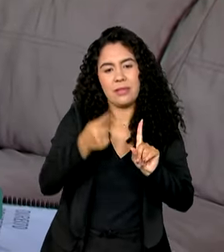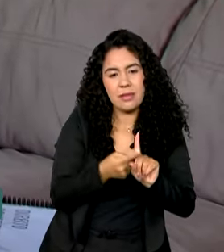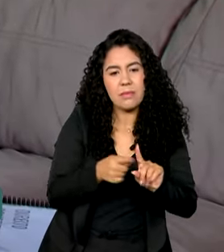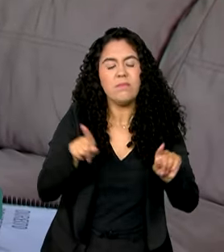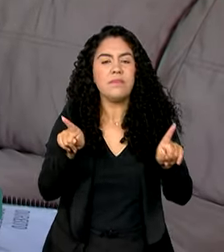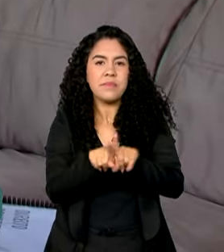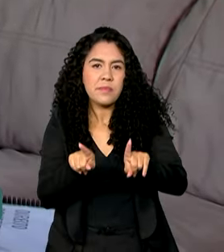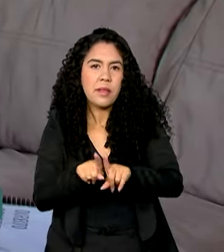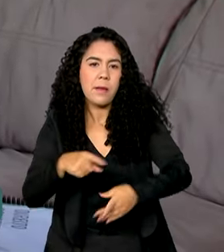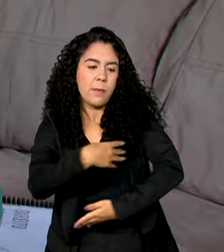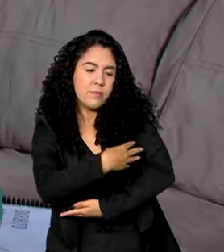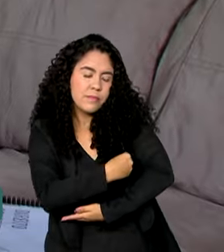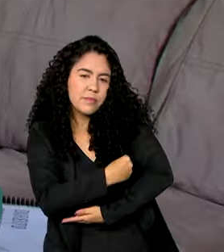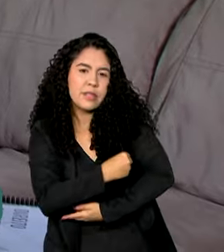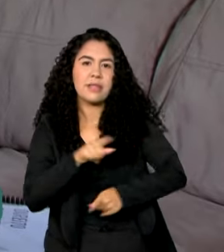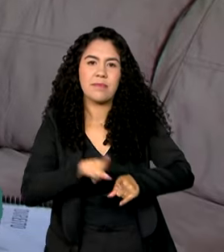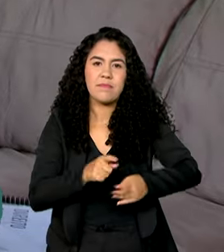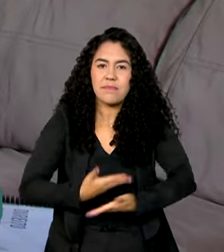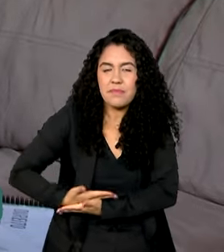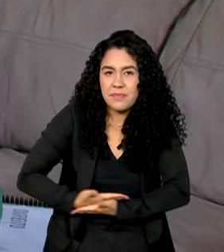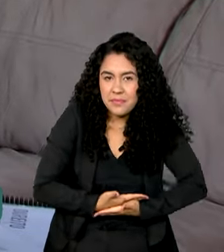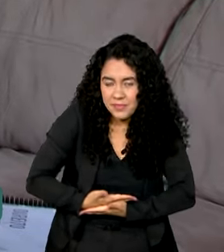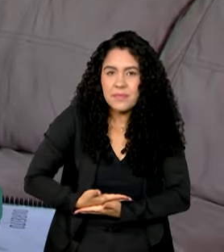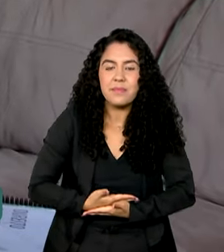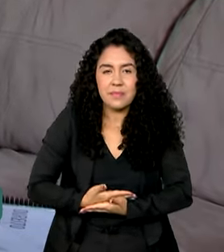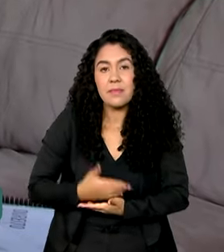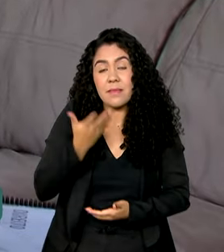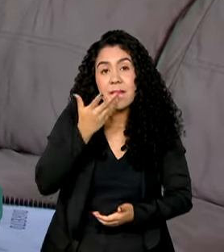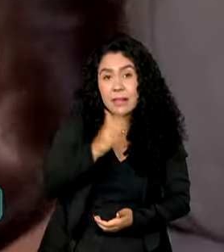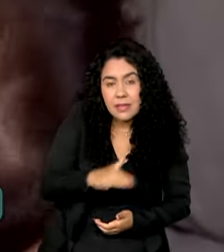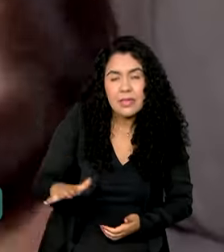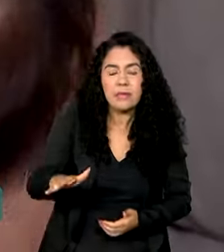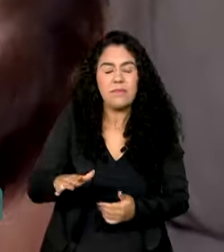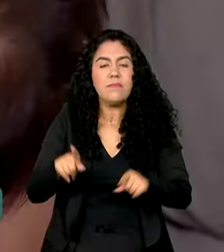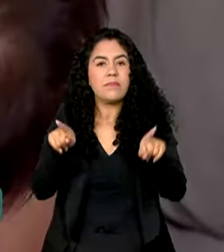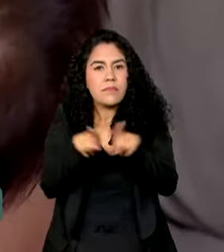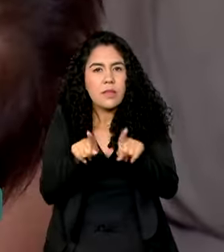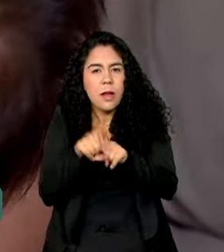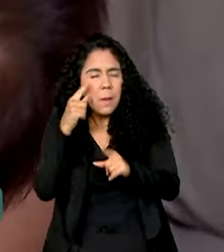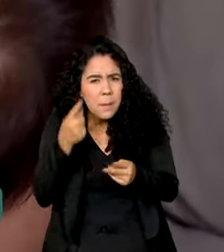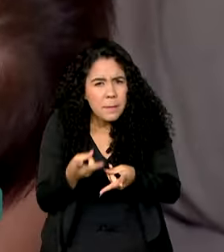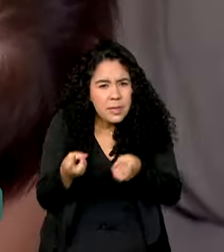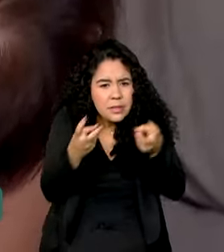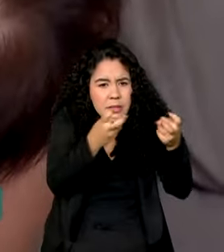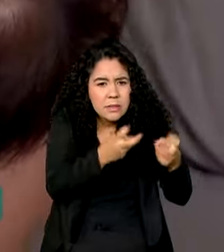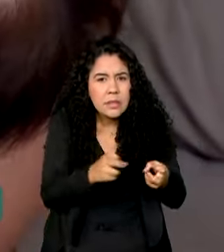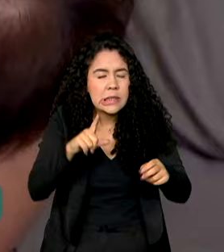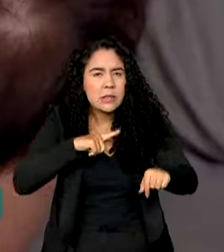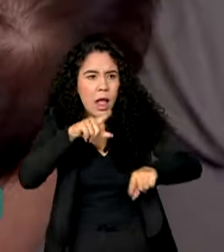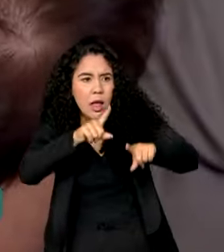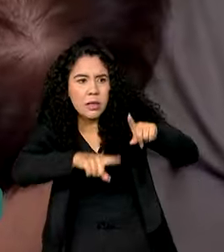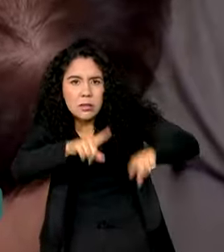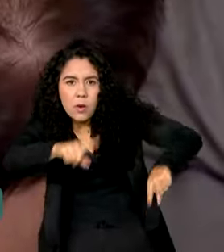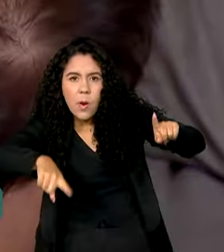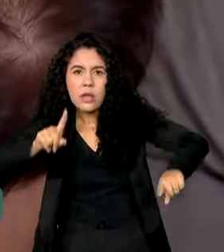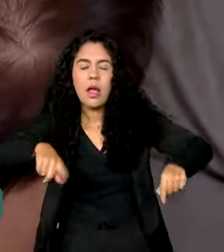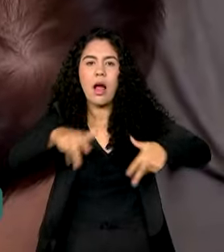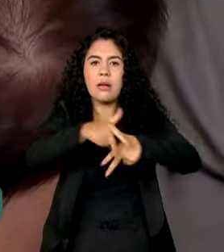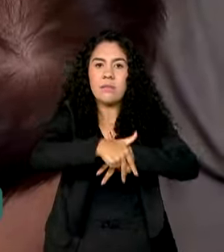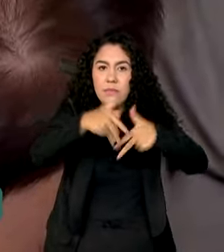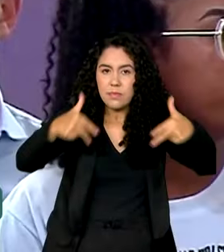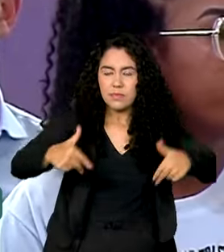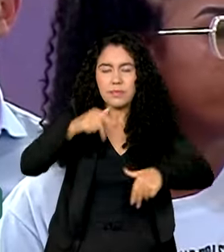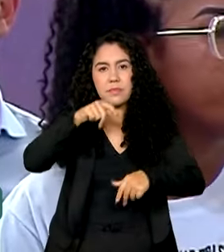parturiente, puépera e da criança, observando as desigualdades étnico-raciais e